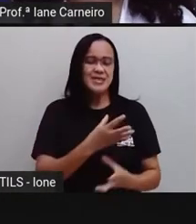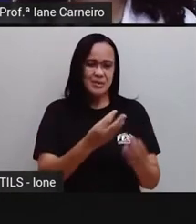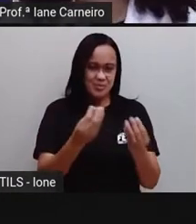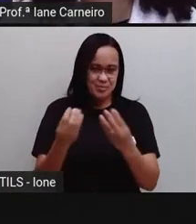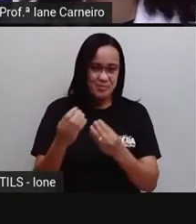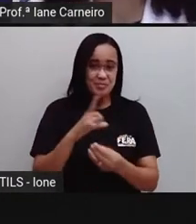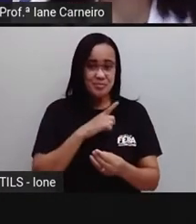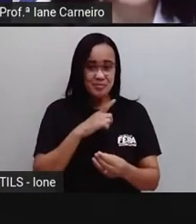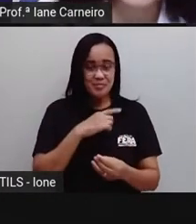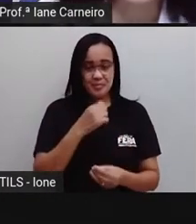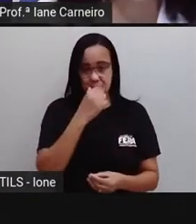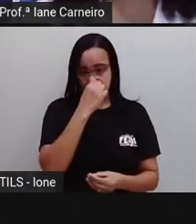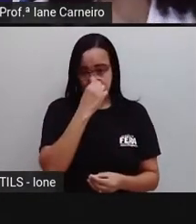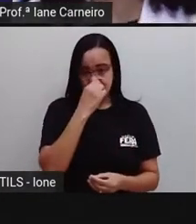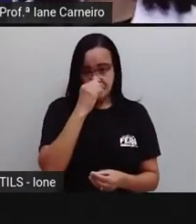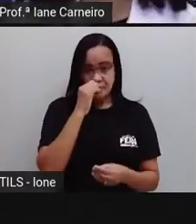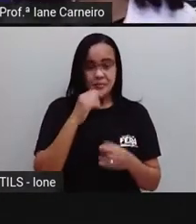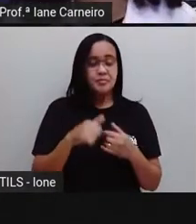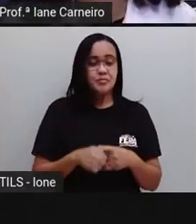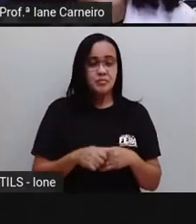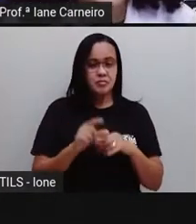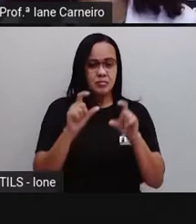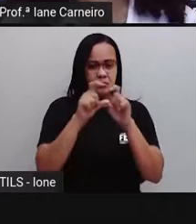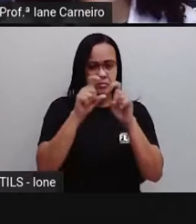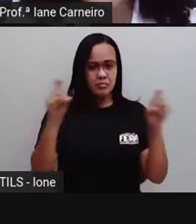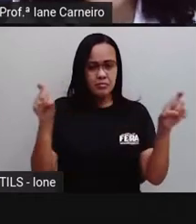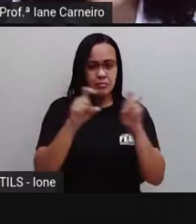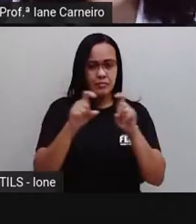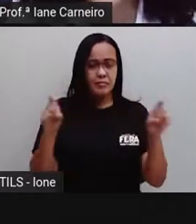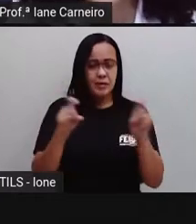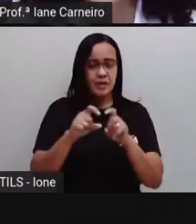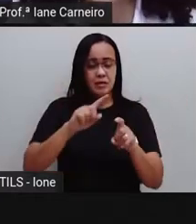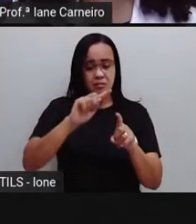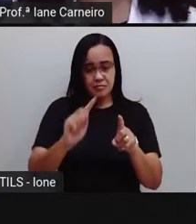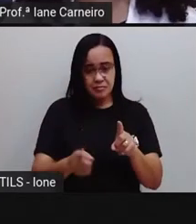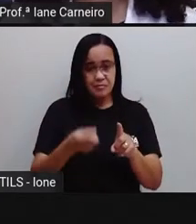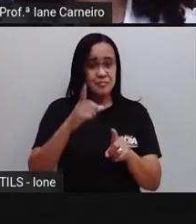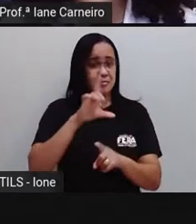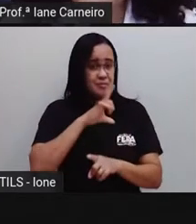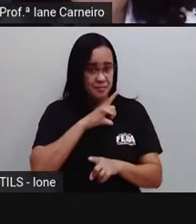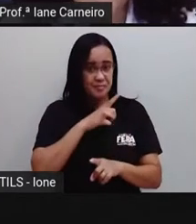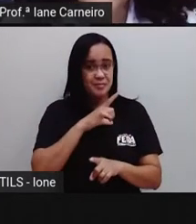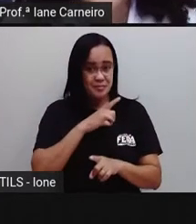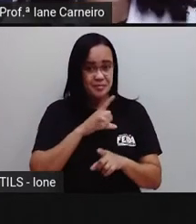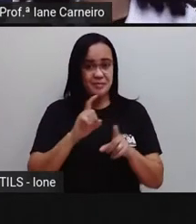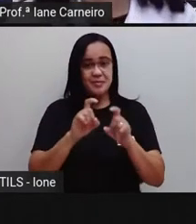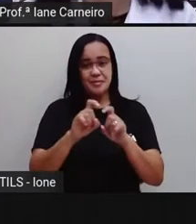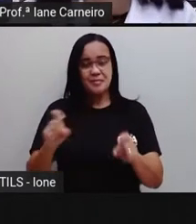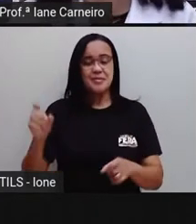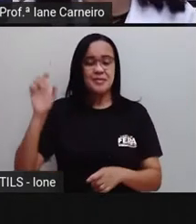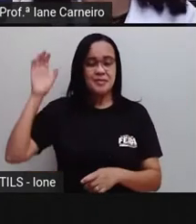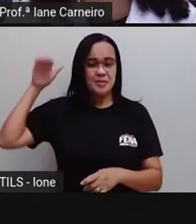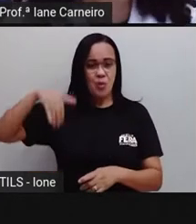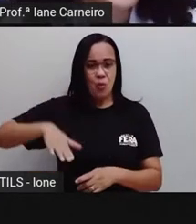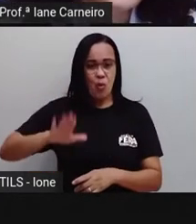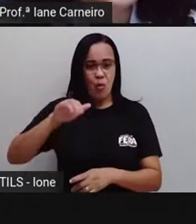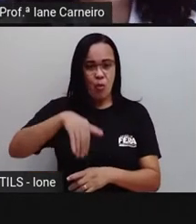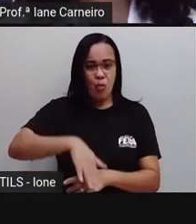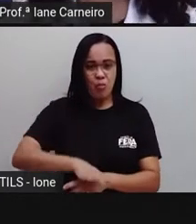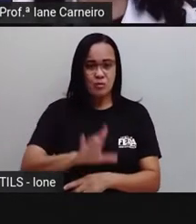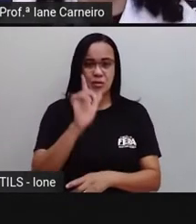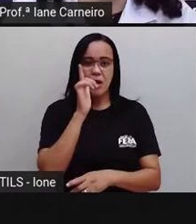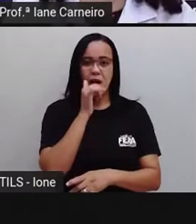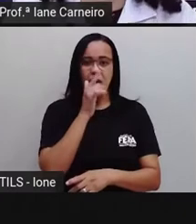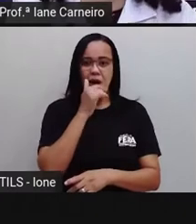No meio da frase, a vírgula cai bem. No meio do mar, as águas vão